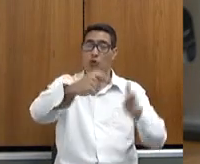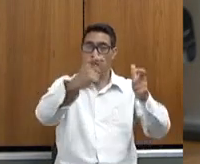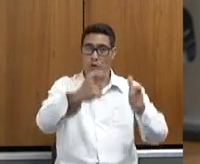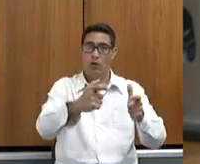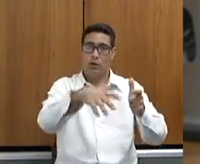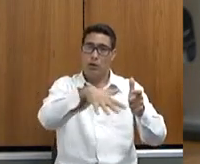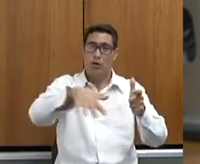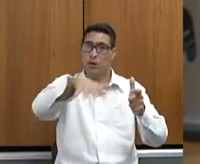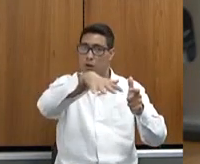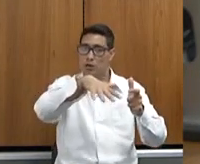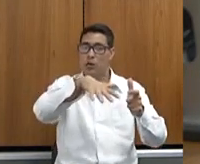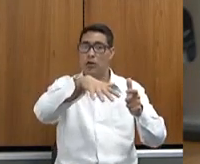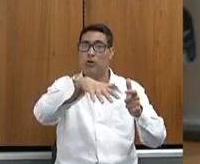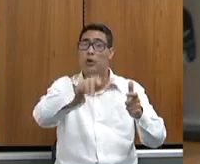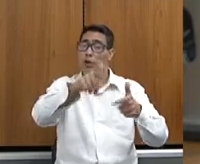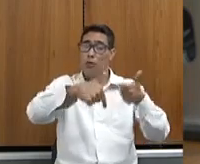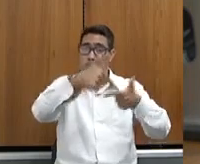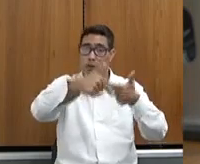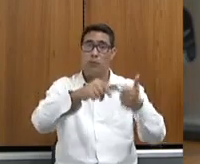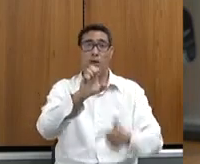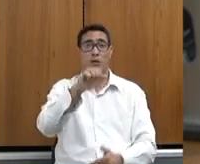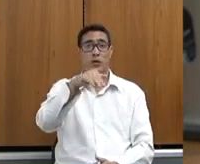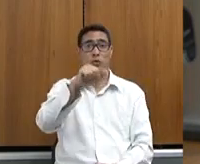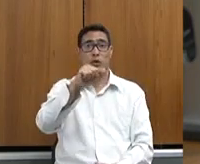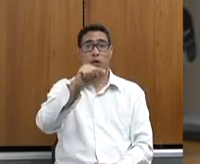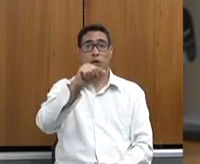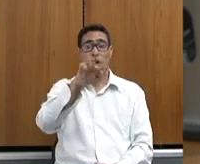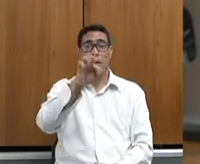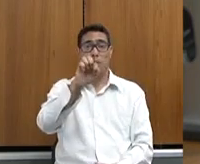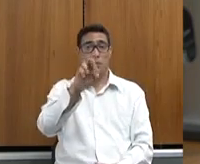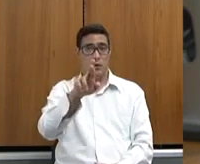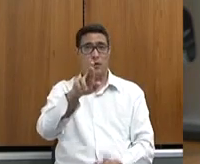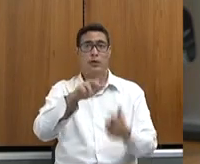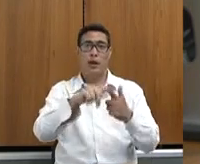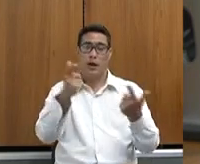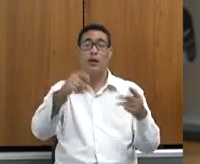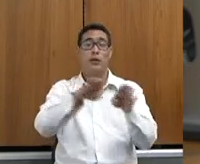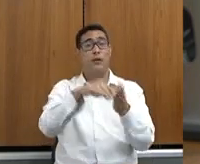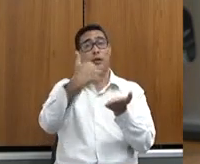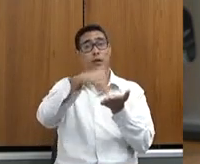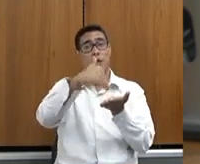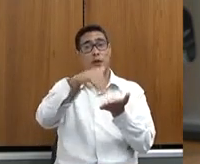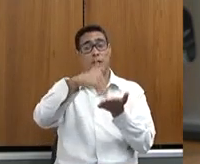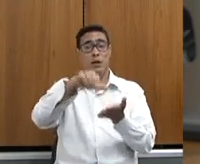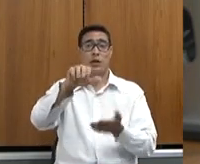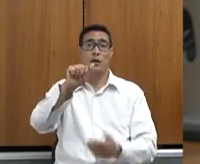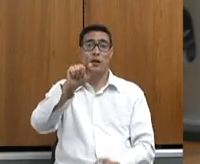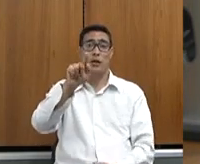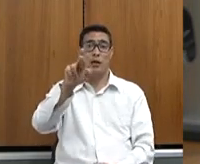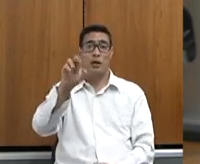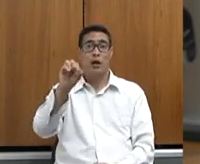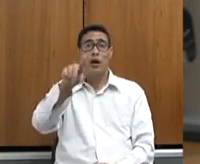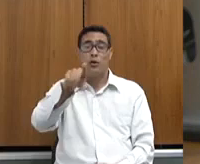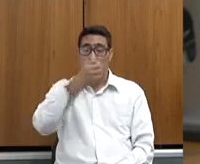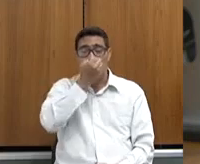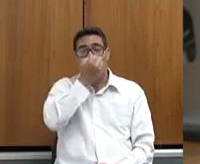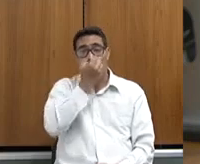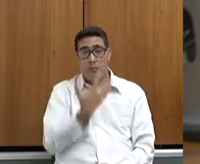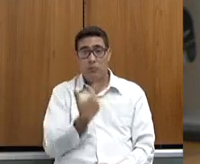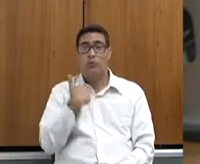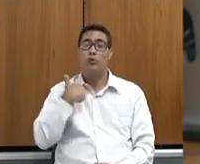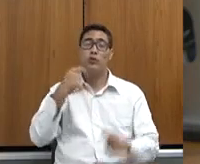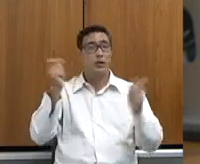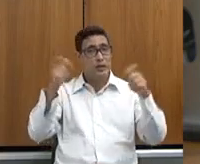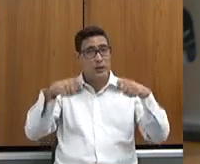Então, o trabalho da Ematera e da Secretaria de Agricultura tem sido realmente muito permanente, muito efetiva. efetiva.